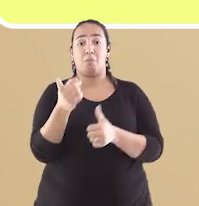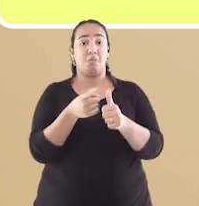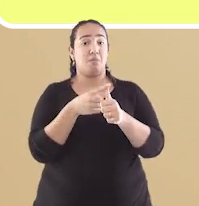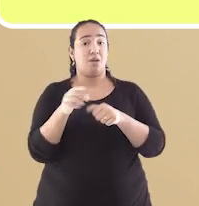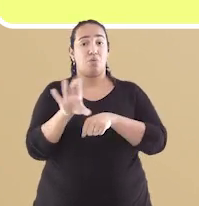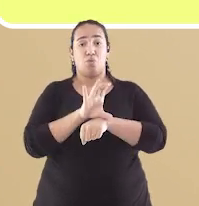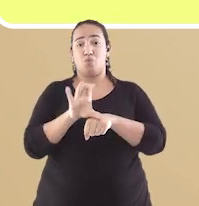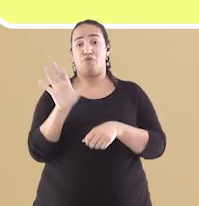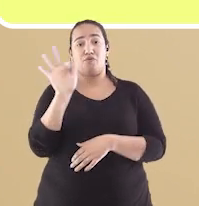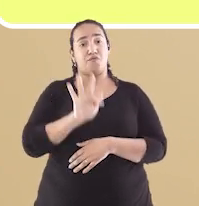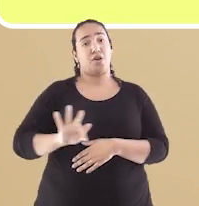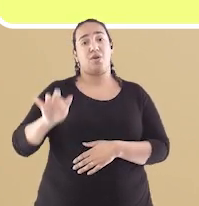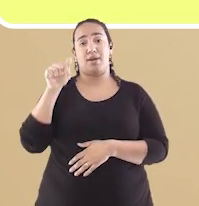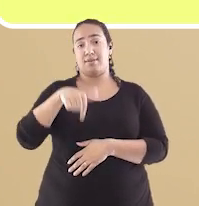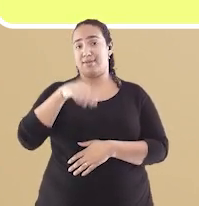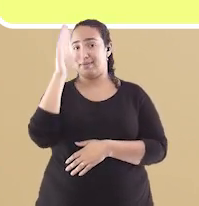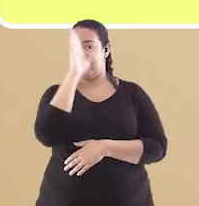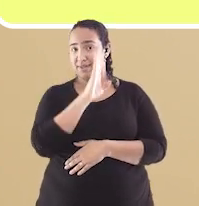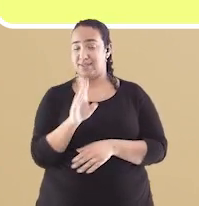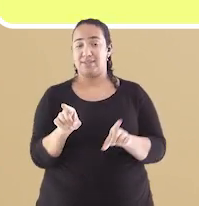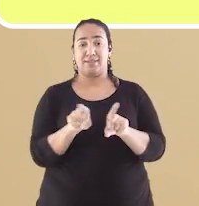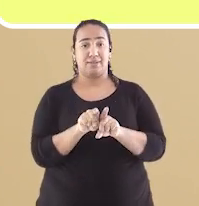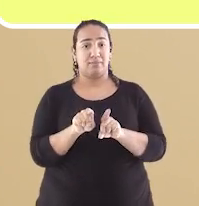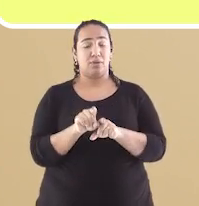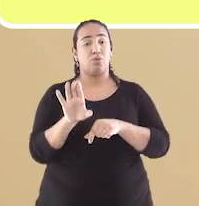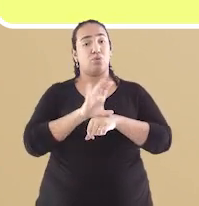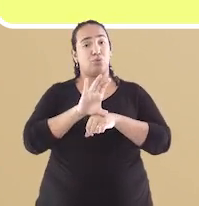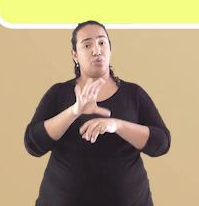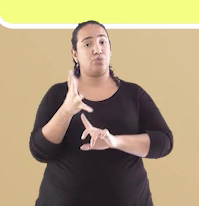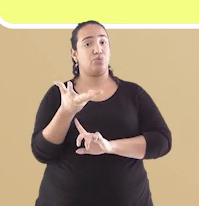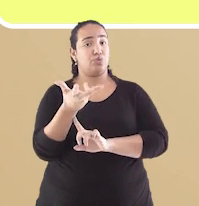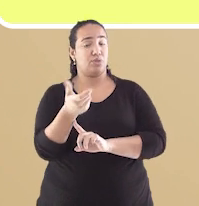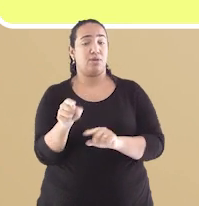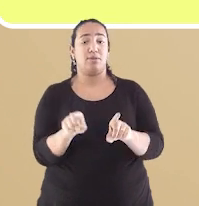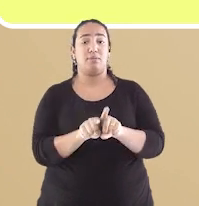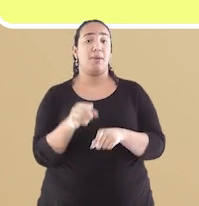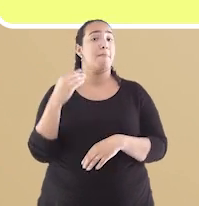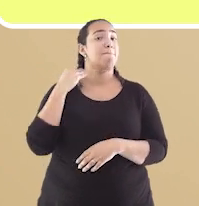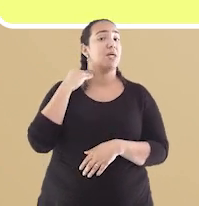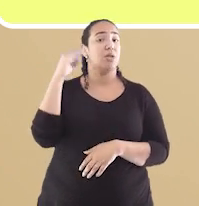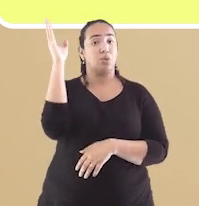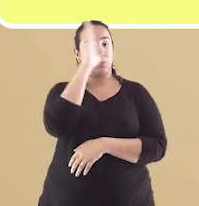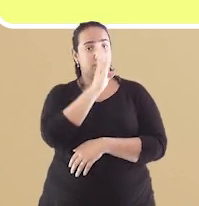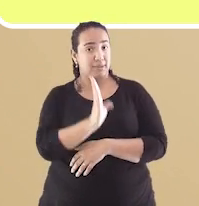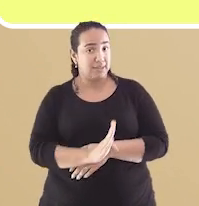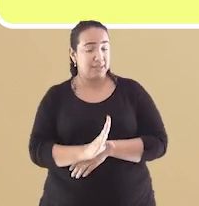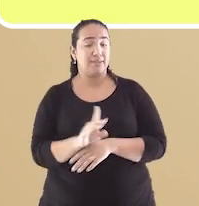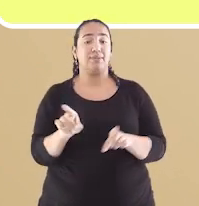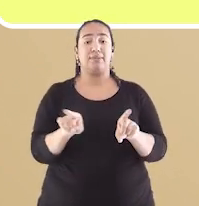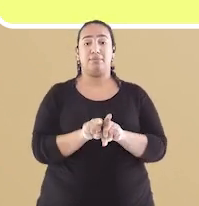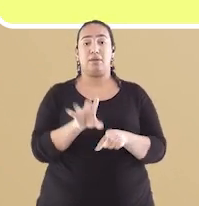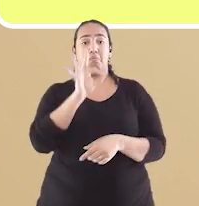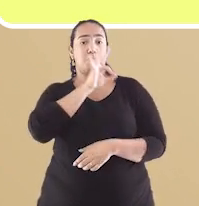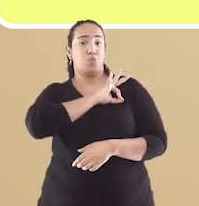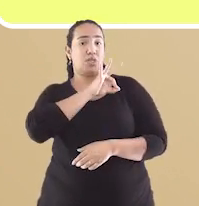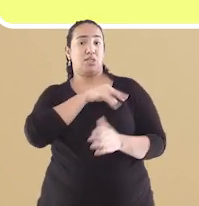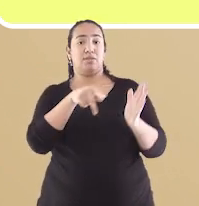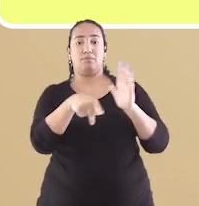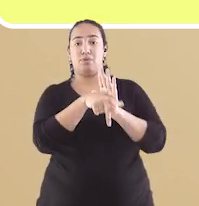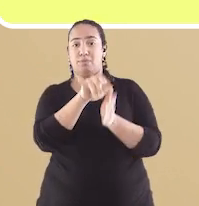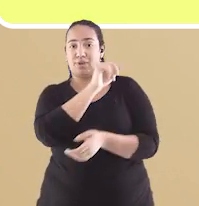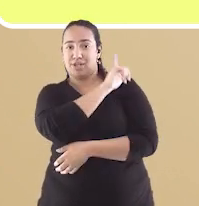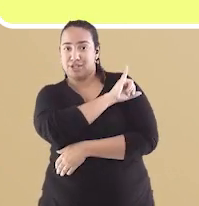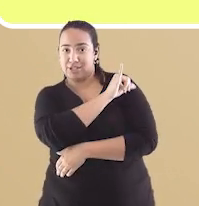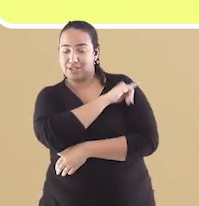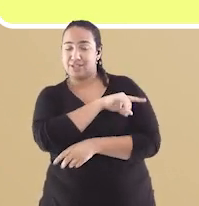superior do país, a Academia Real de Belas Arques, o Banco do Brasil, a Guarda Real de Polícia do Rio de